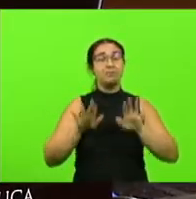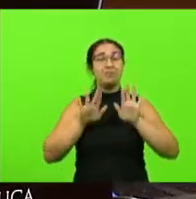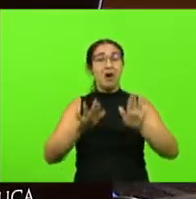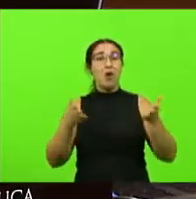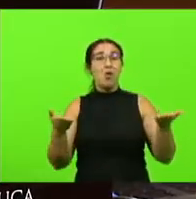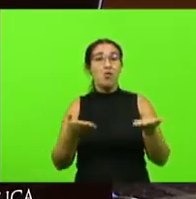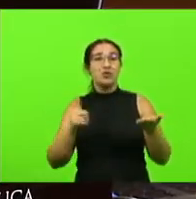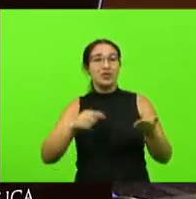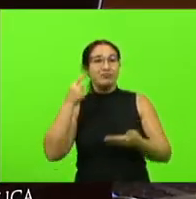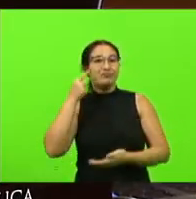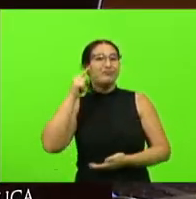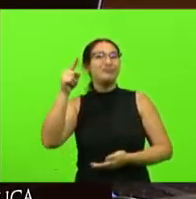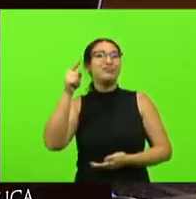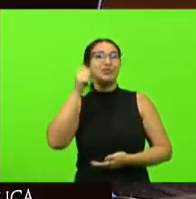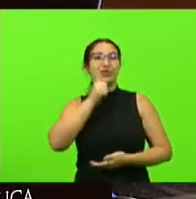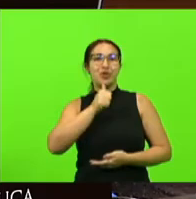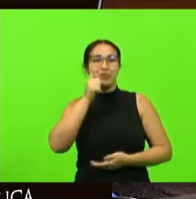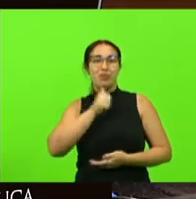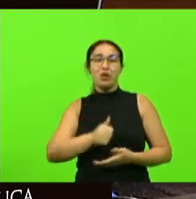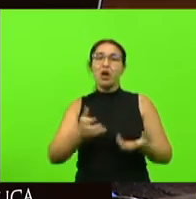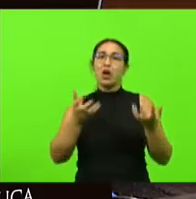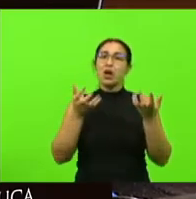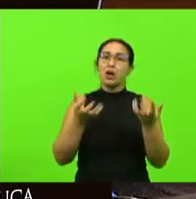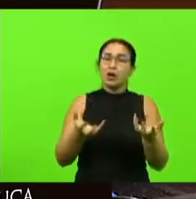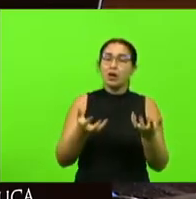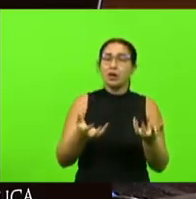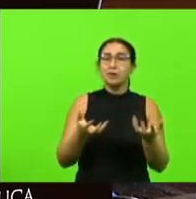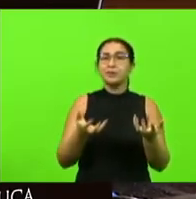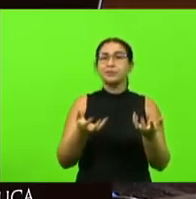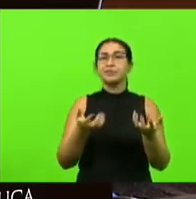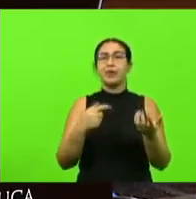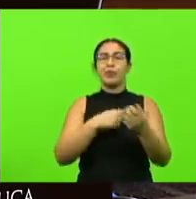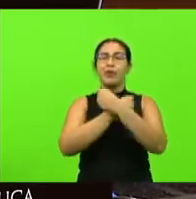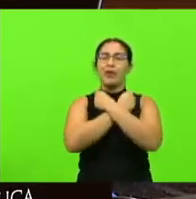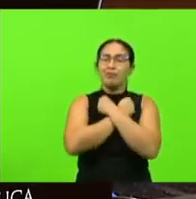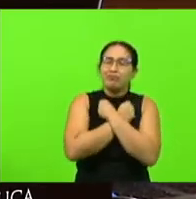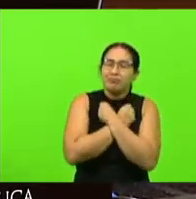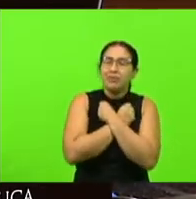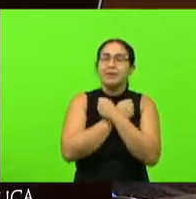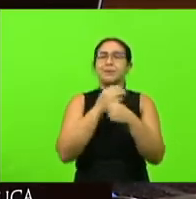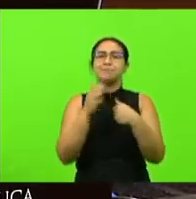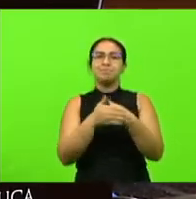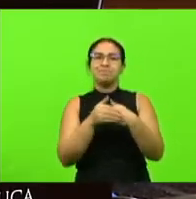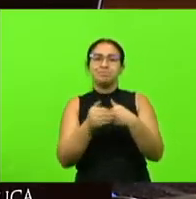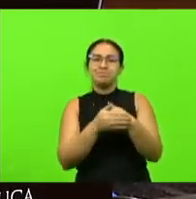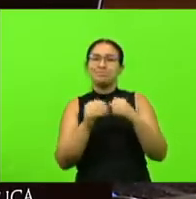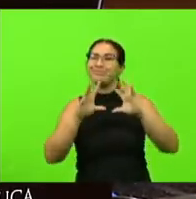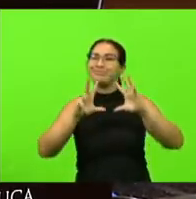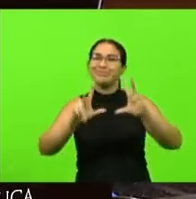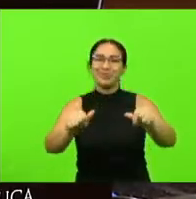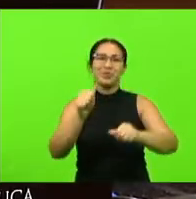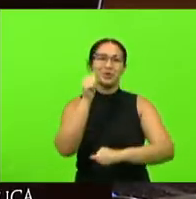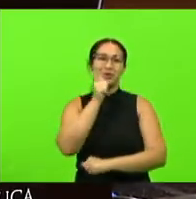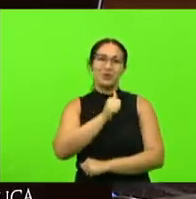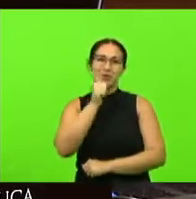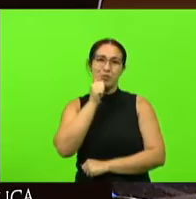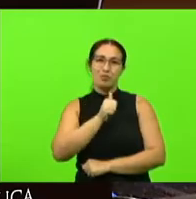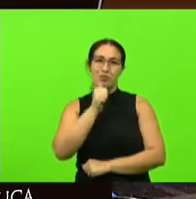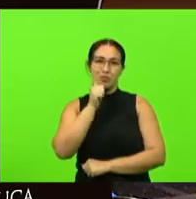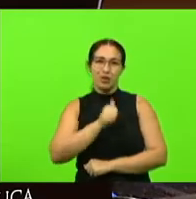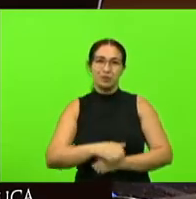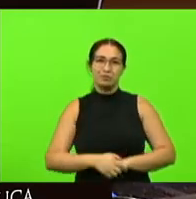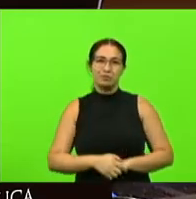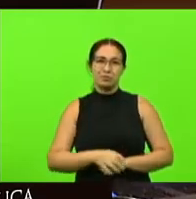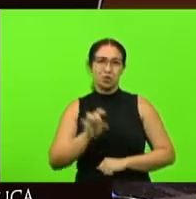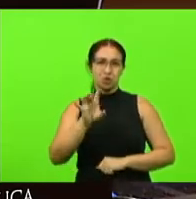da mulher quero deixar aqui o meu forte abraço meu carinho a todas as mulheres não